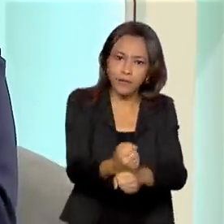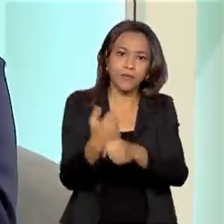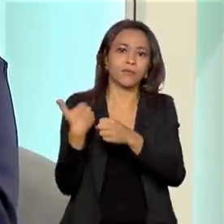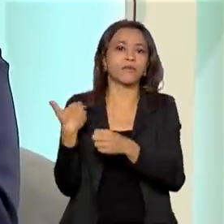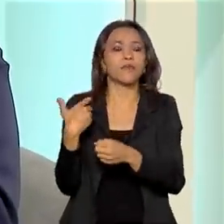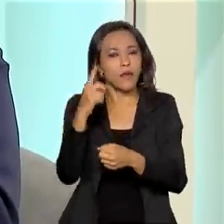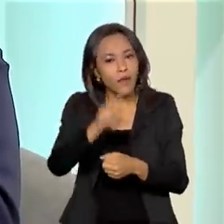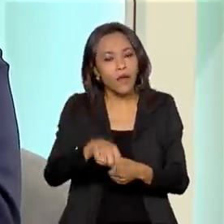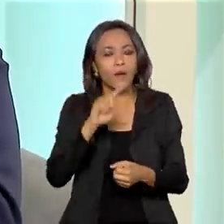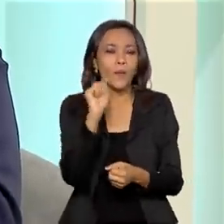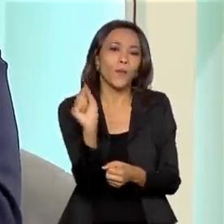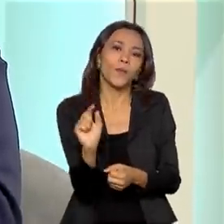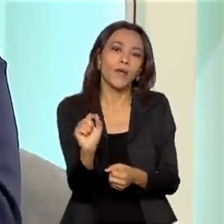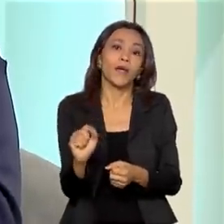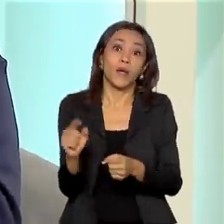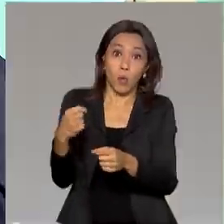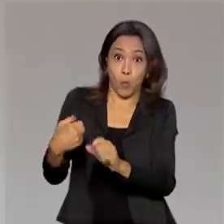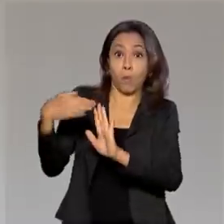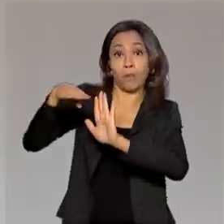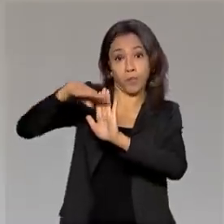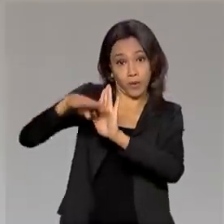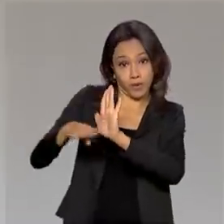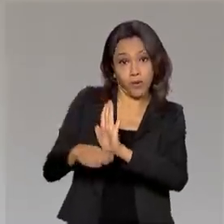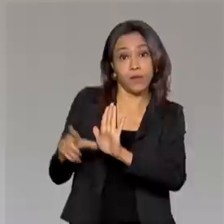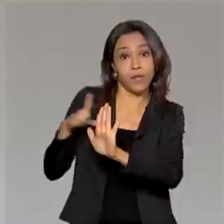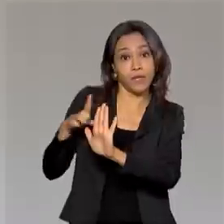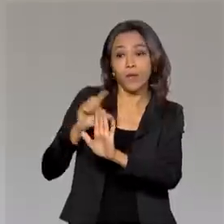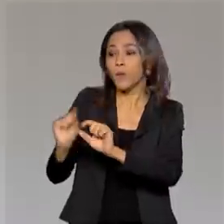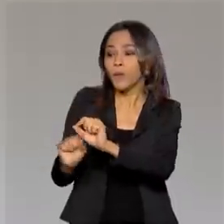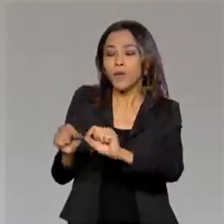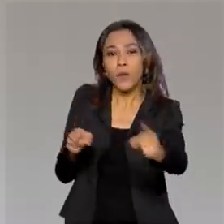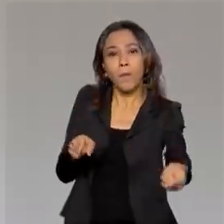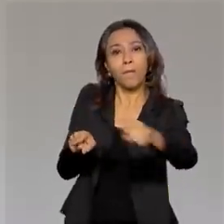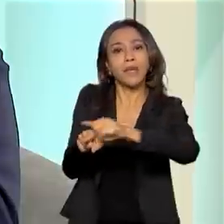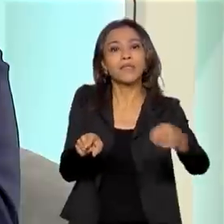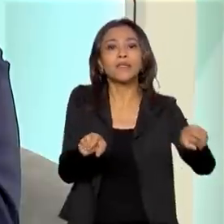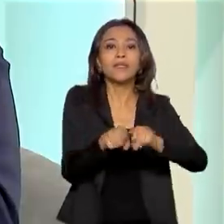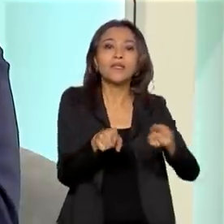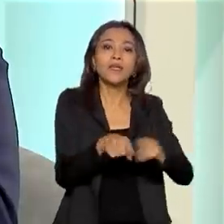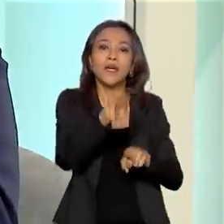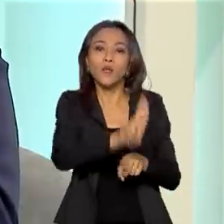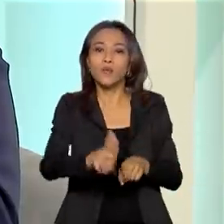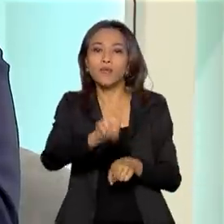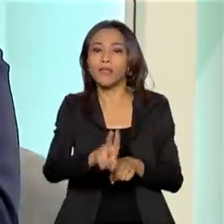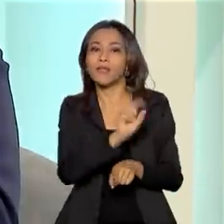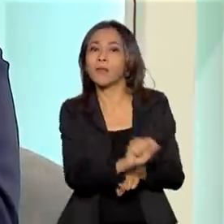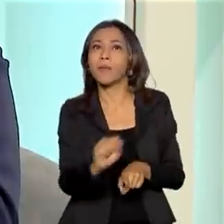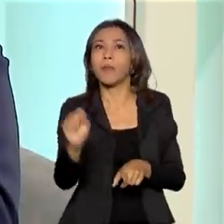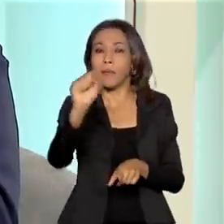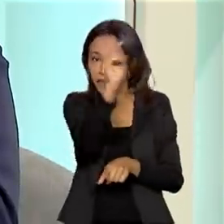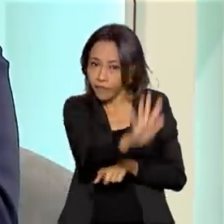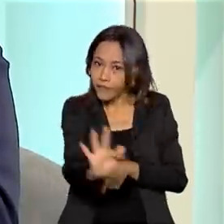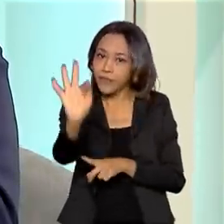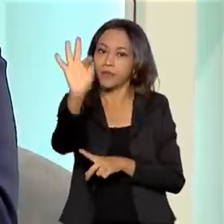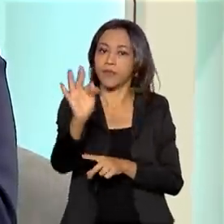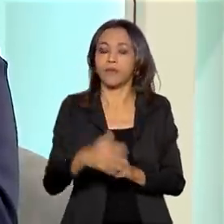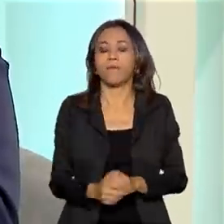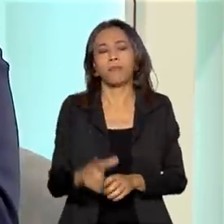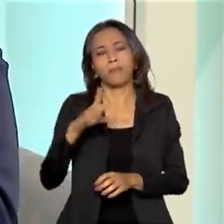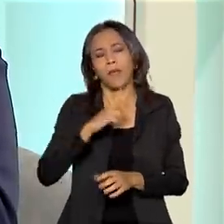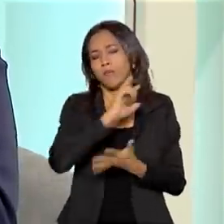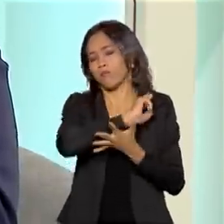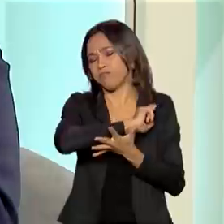nosso, por exemplo, o programa Tainacan, que é desenvolvido em parceria com a Universidade Federal. e com Universidade Federal. Nós temos